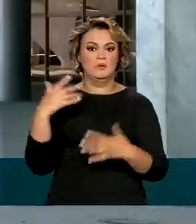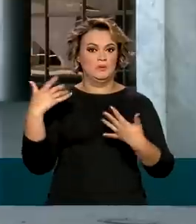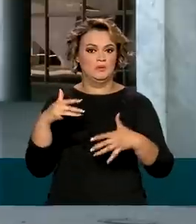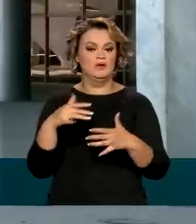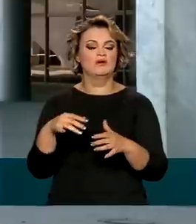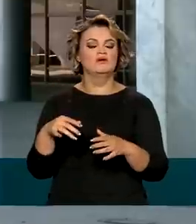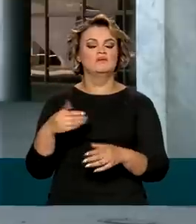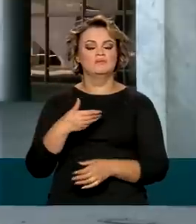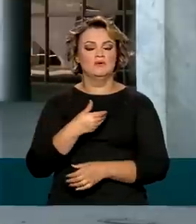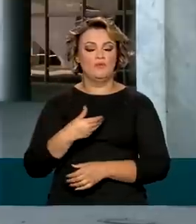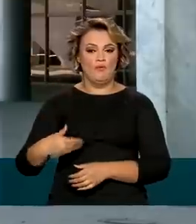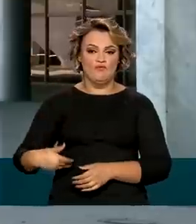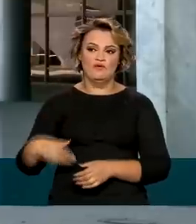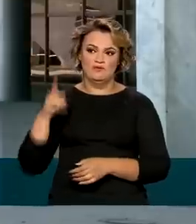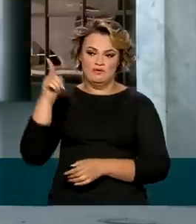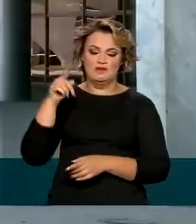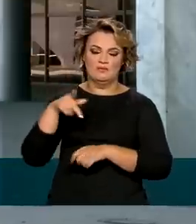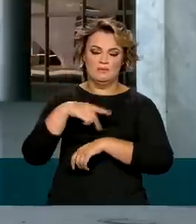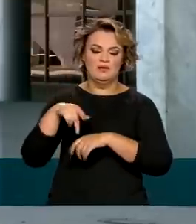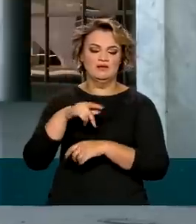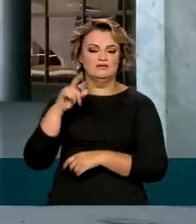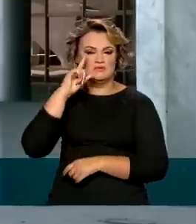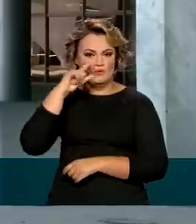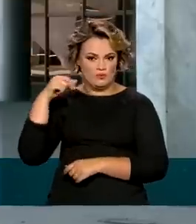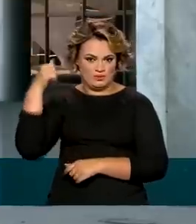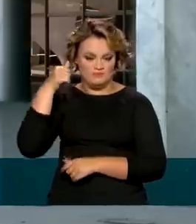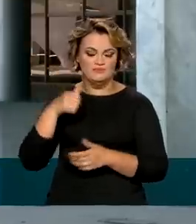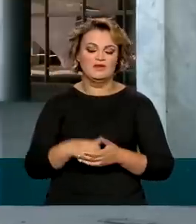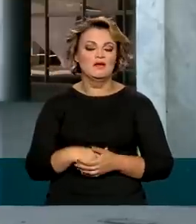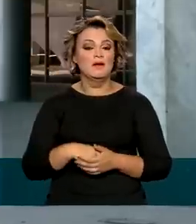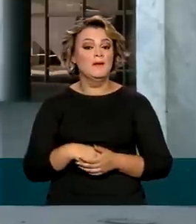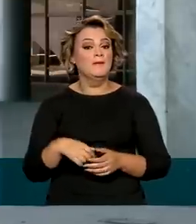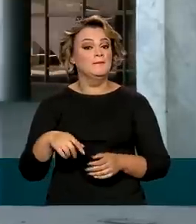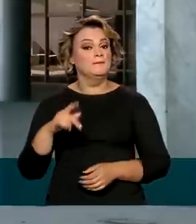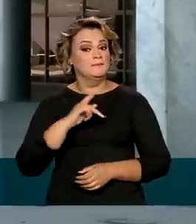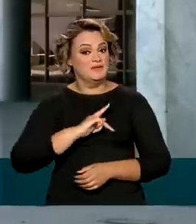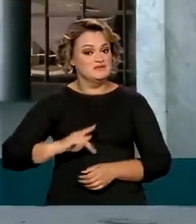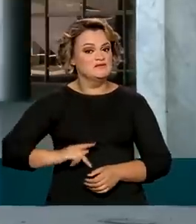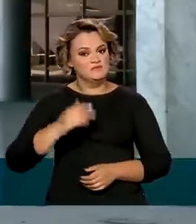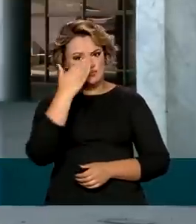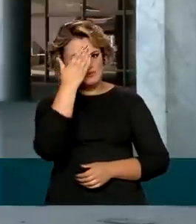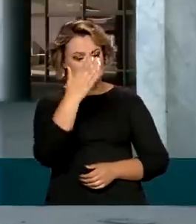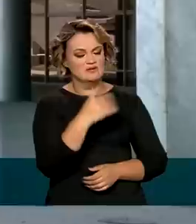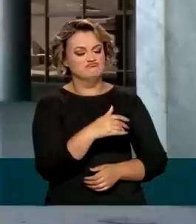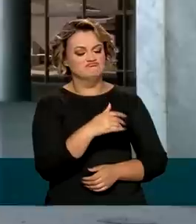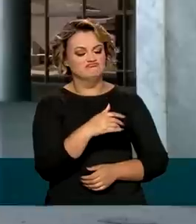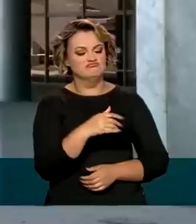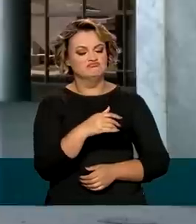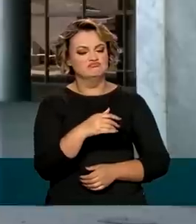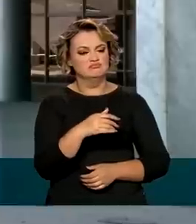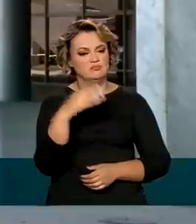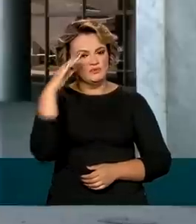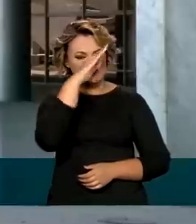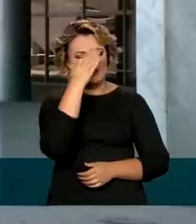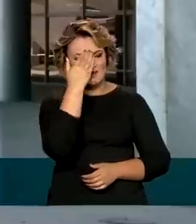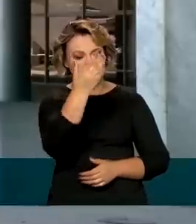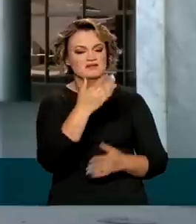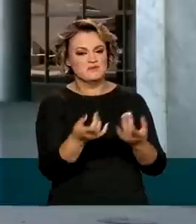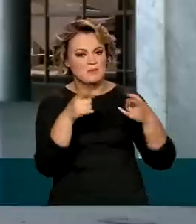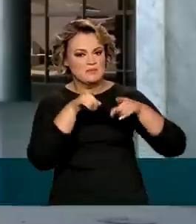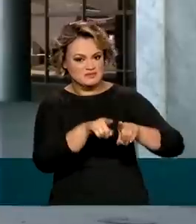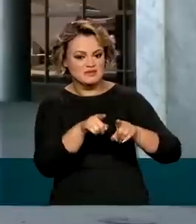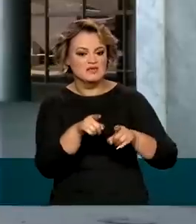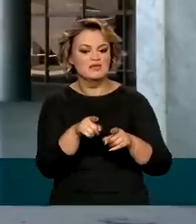pelo governo húngaro. O presidente Jair Bolsonaro agradeceu o apoio da Hungria para o acordo Mercosul-União Europeia